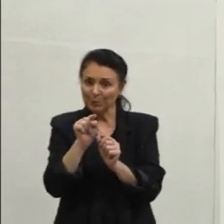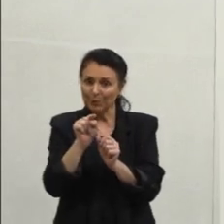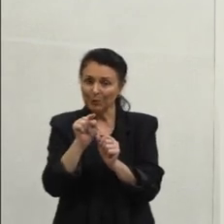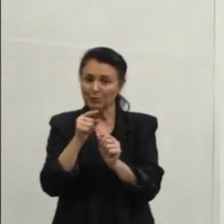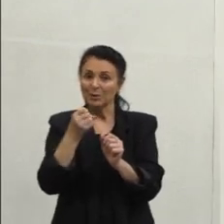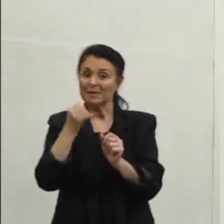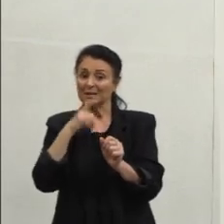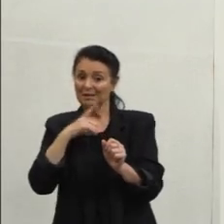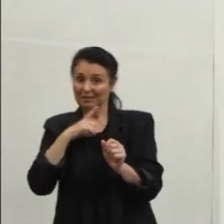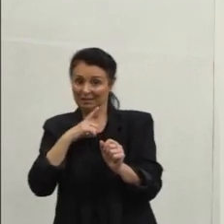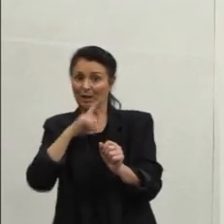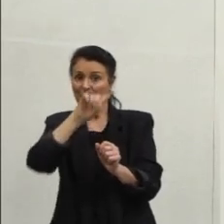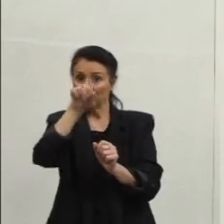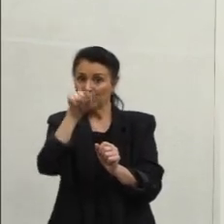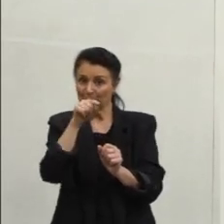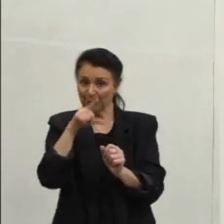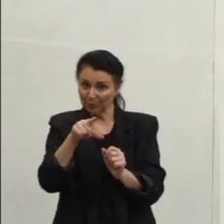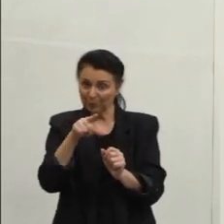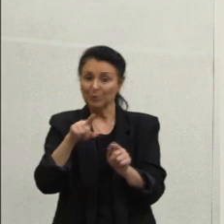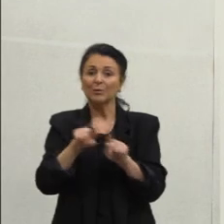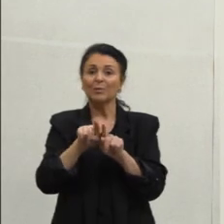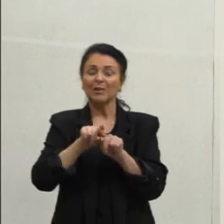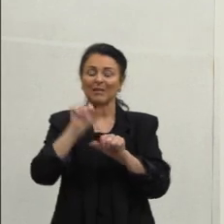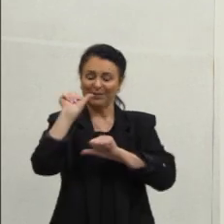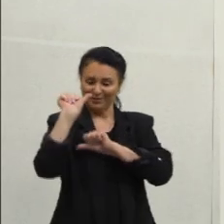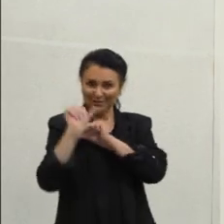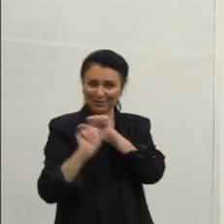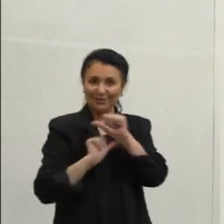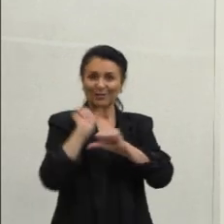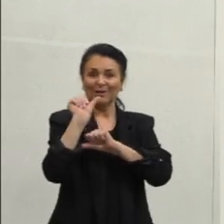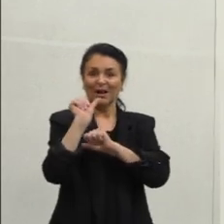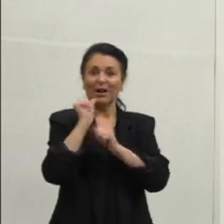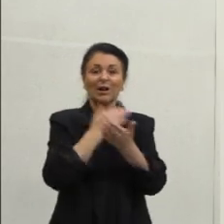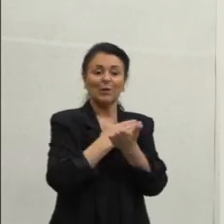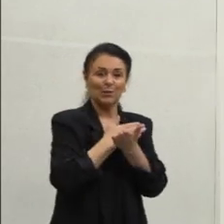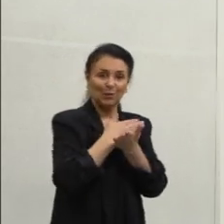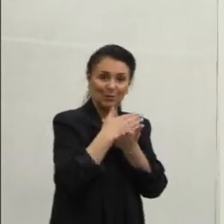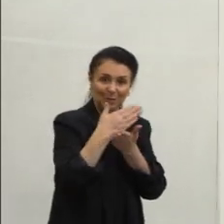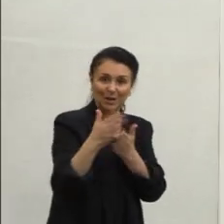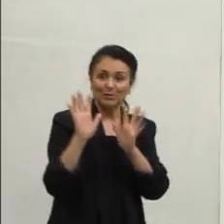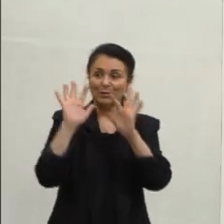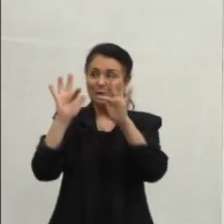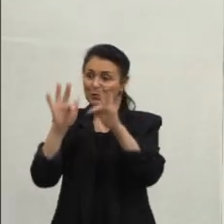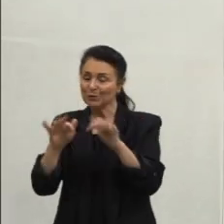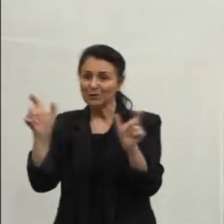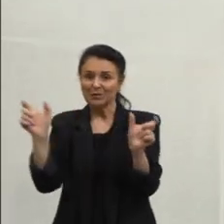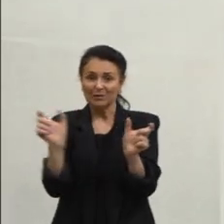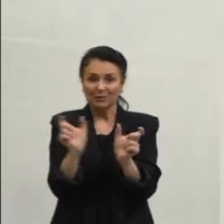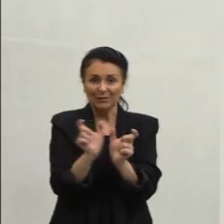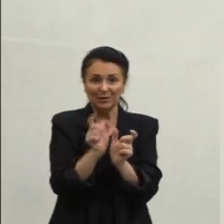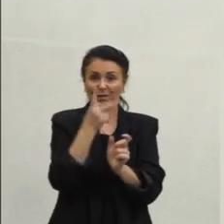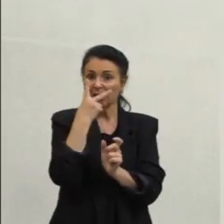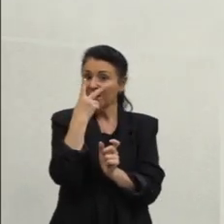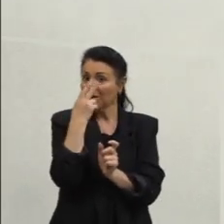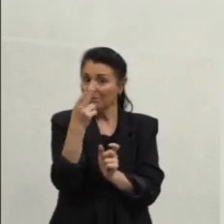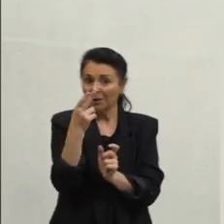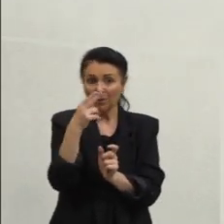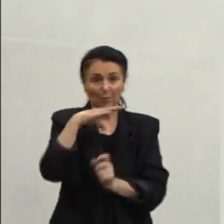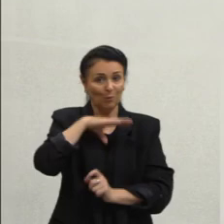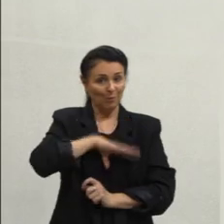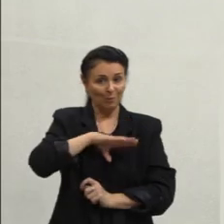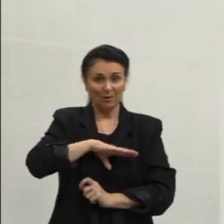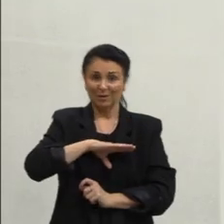pela pontuação Vai aparecer invertido no início E como a gente conhece na língua portuguesa Ao final